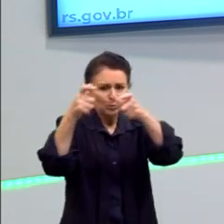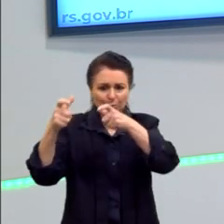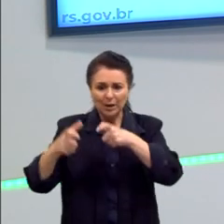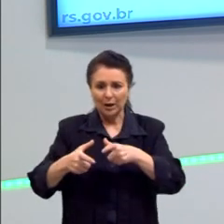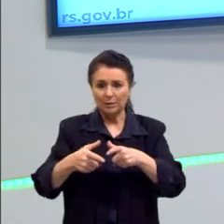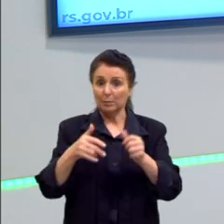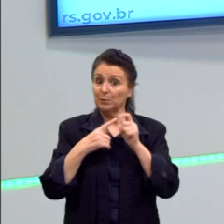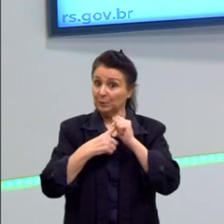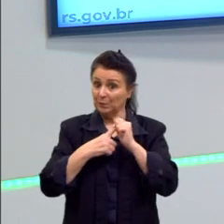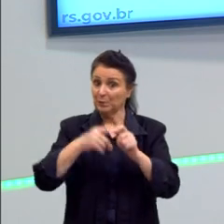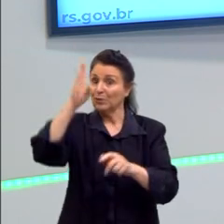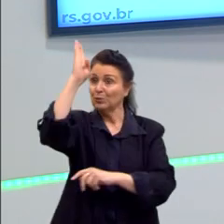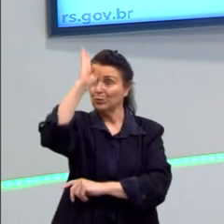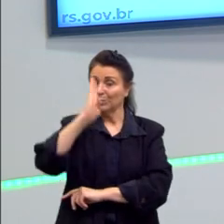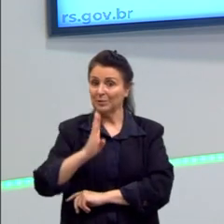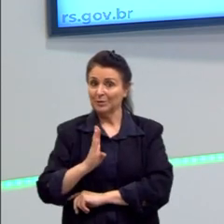Brasil.